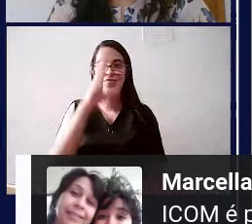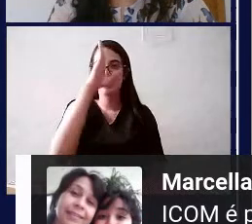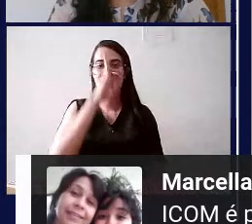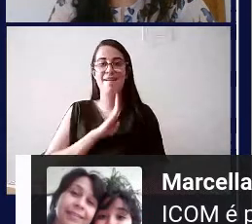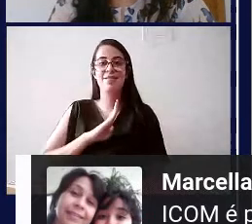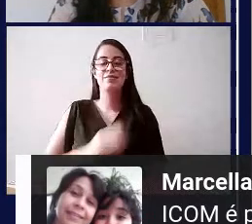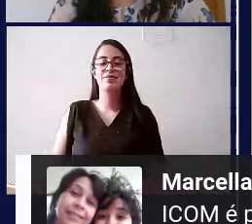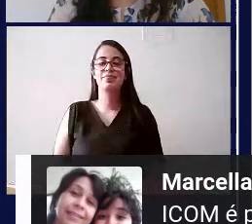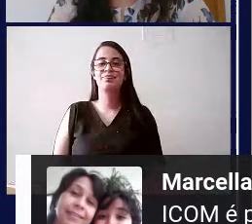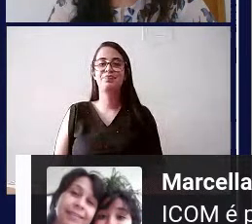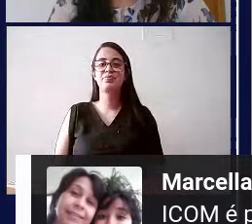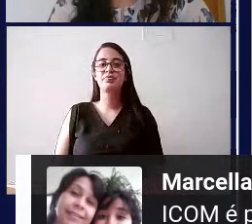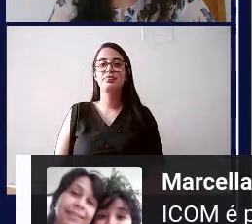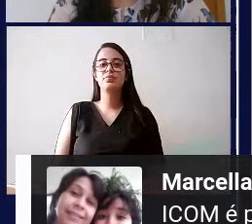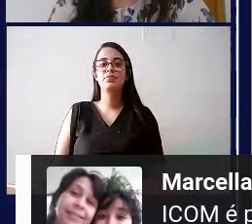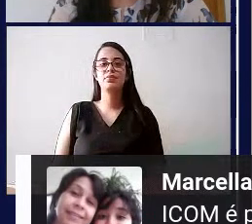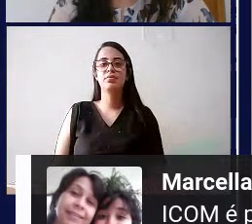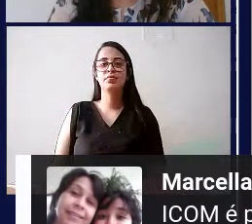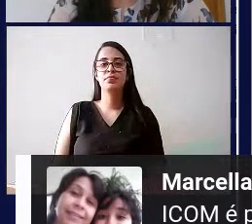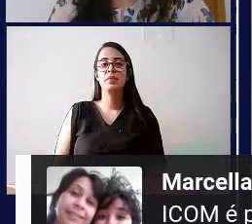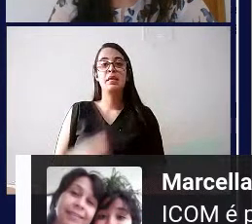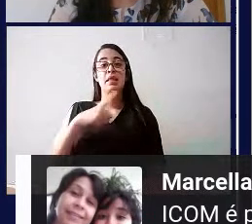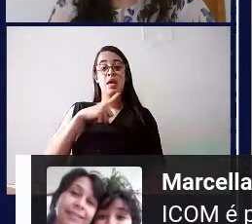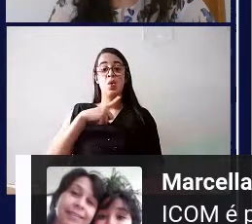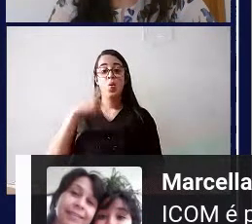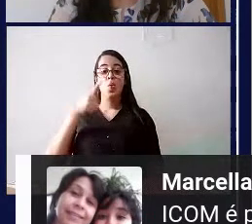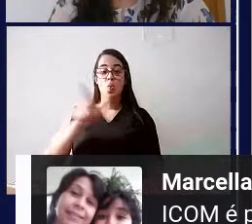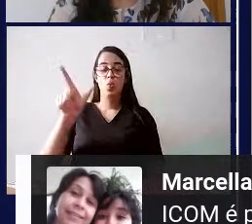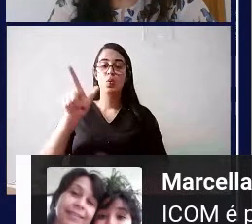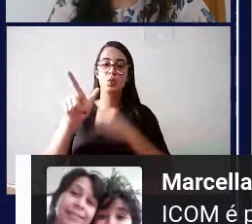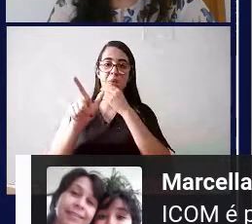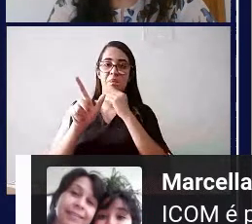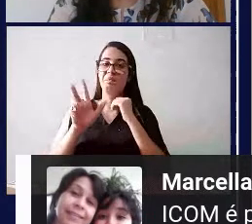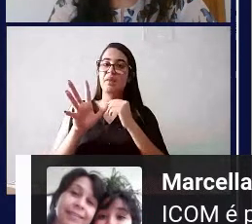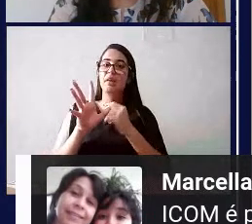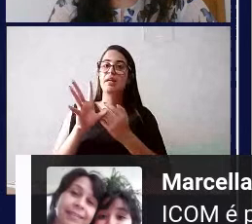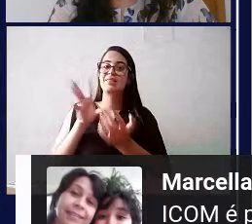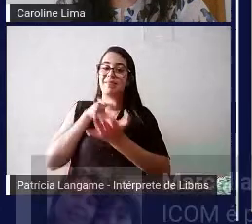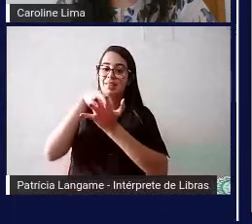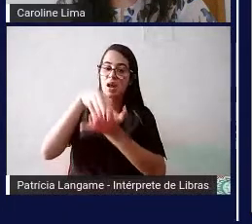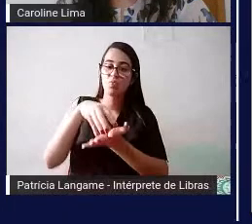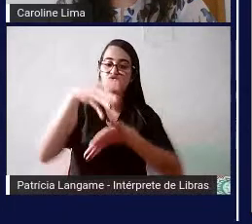não existe outros recursos de central de libras também que não são pagos